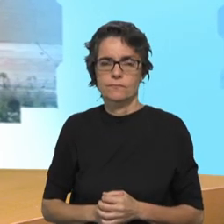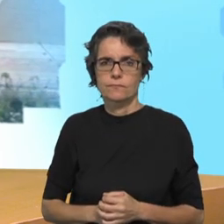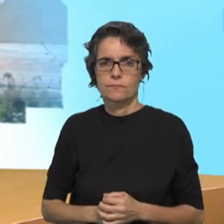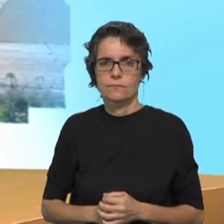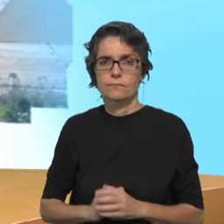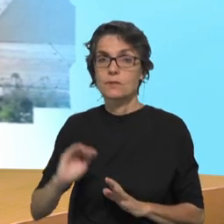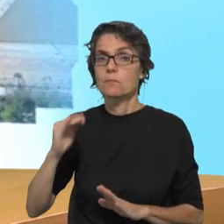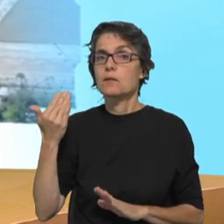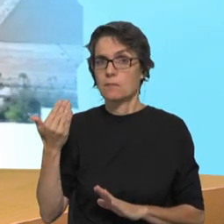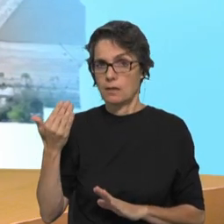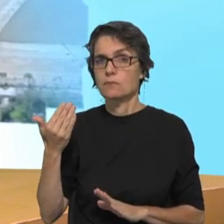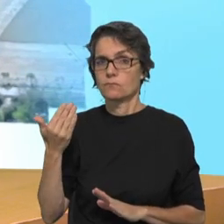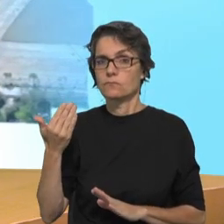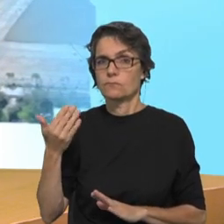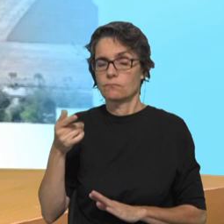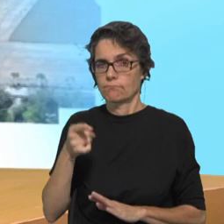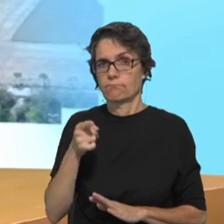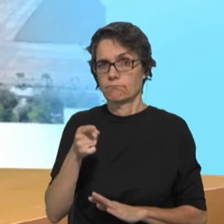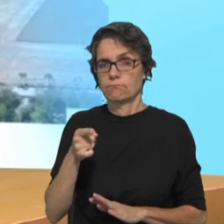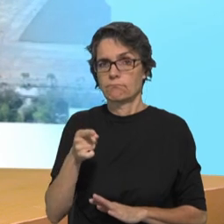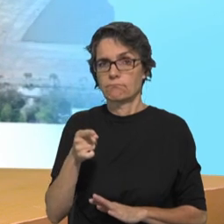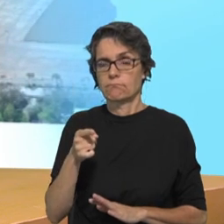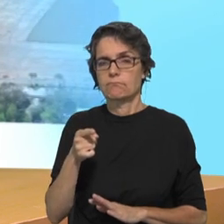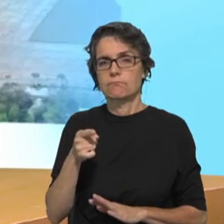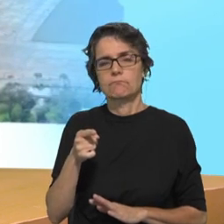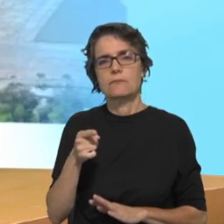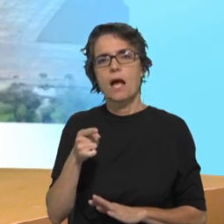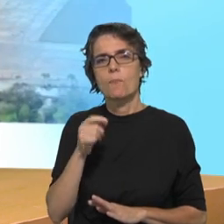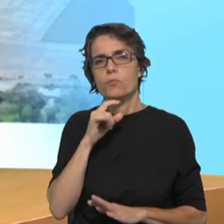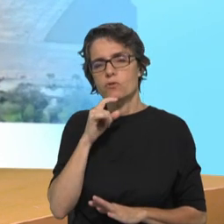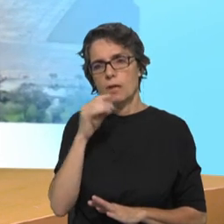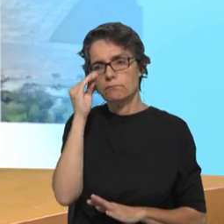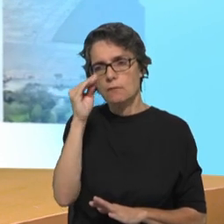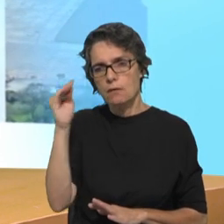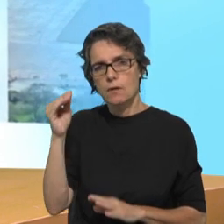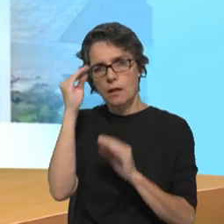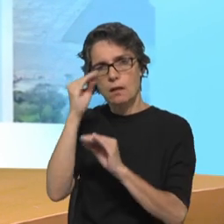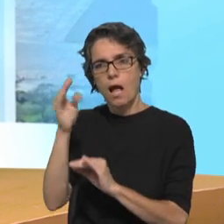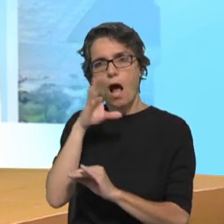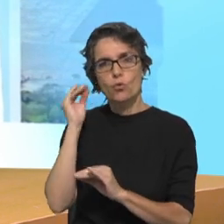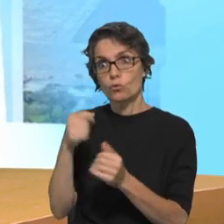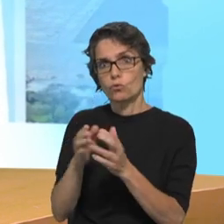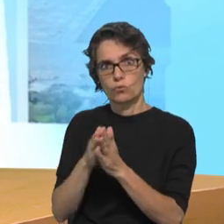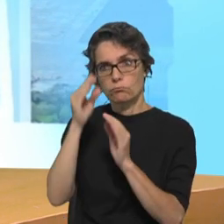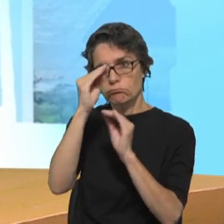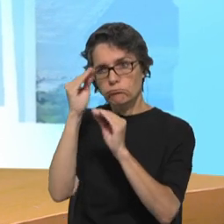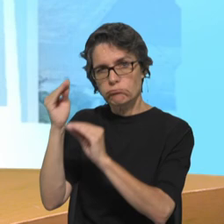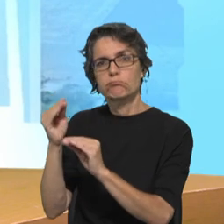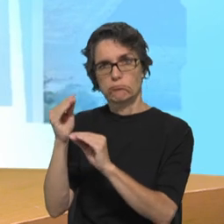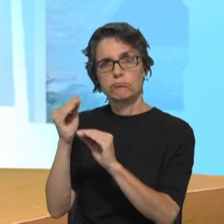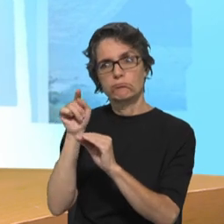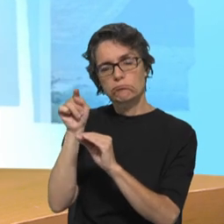aposta muito grande na capacitação, na formação de todos os adultos que tantas horas